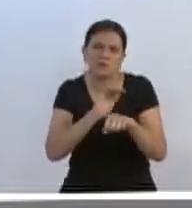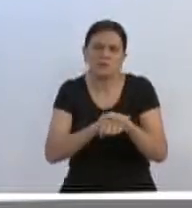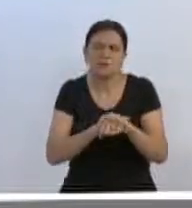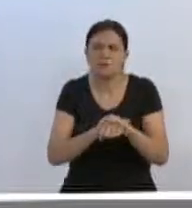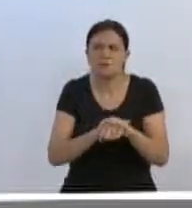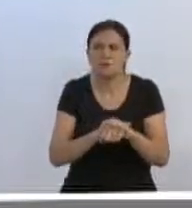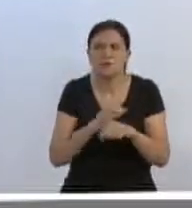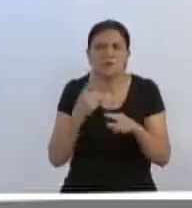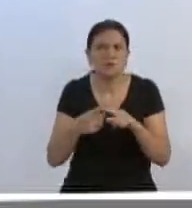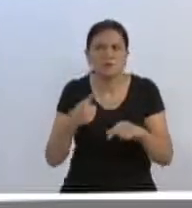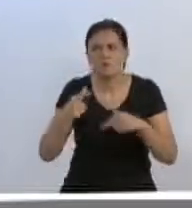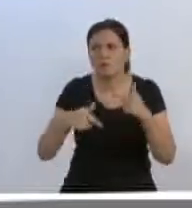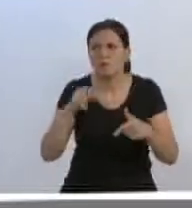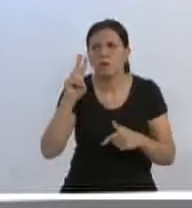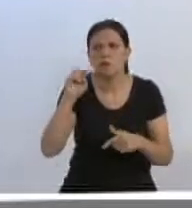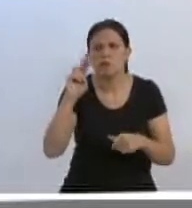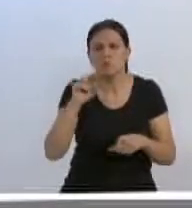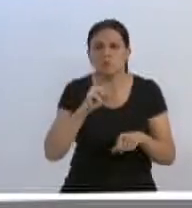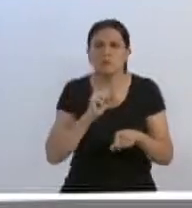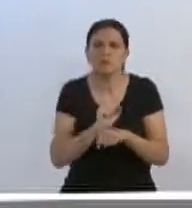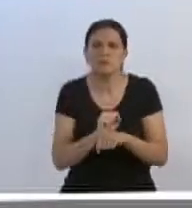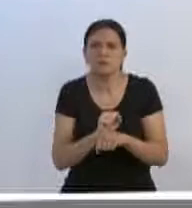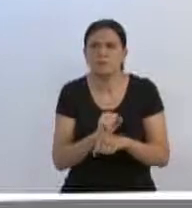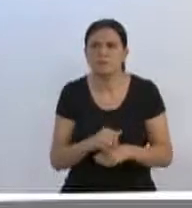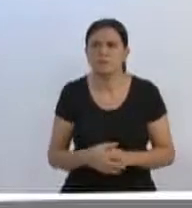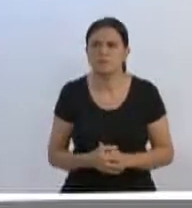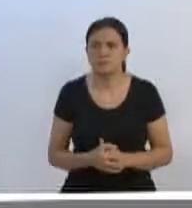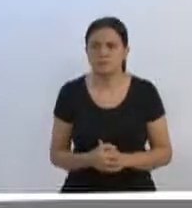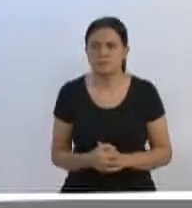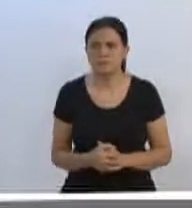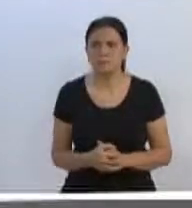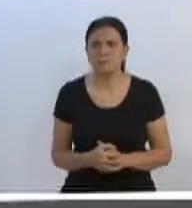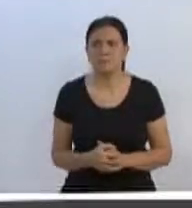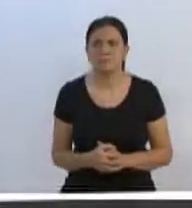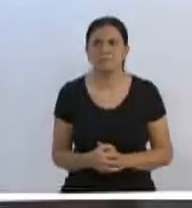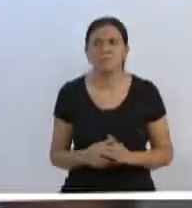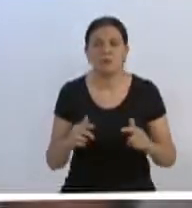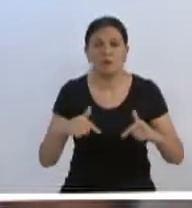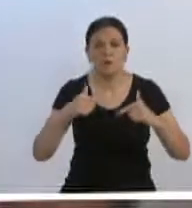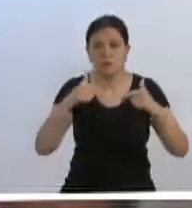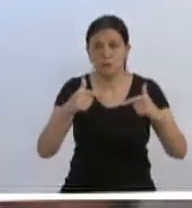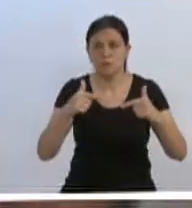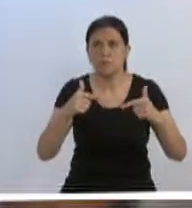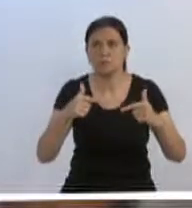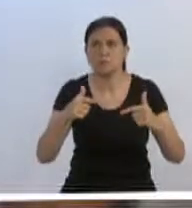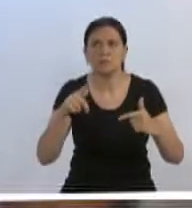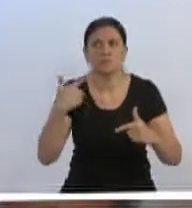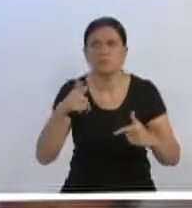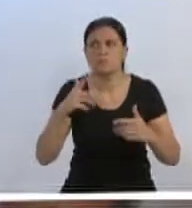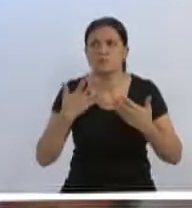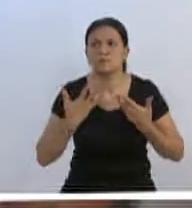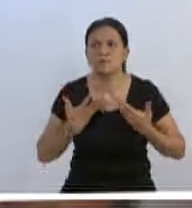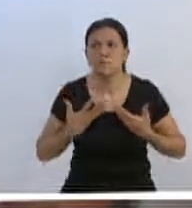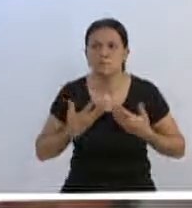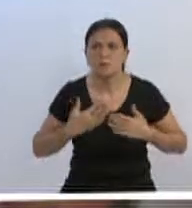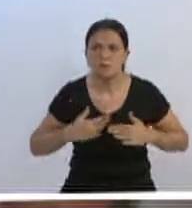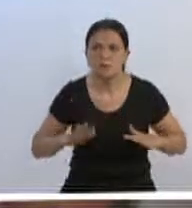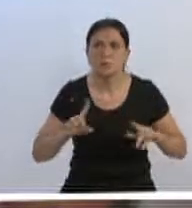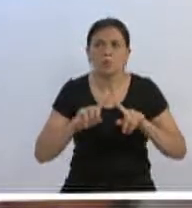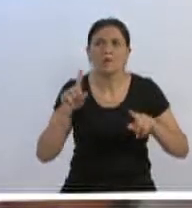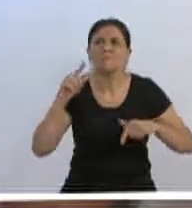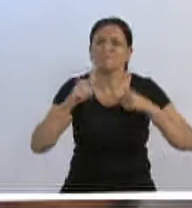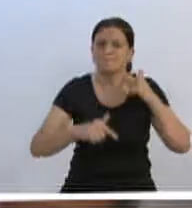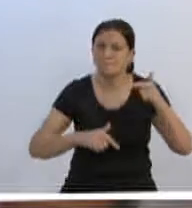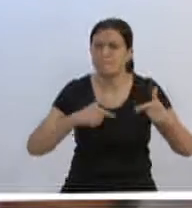que o trabalho nunca para com este vereador. De algumas de nossas ações neste período, onde não tivemos descanso, e sim muito, mas muito trabalho